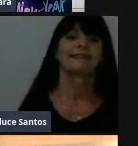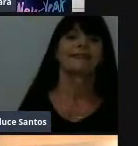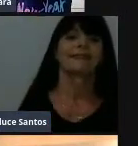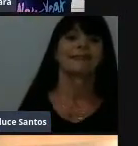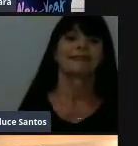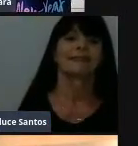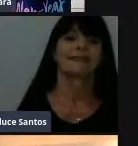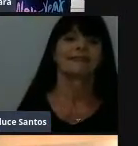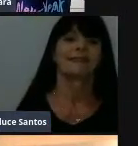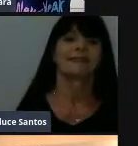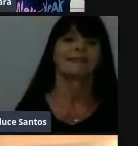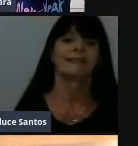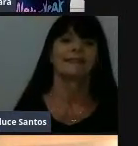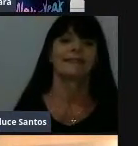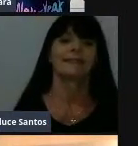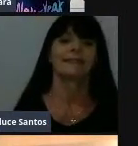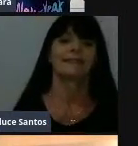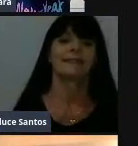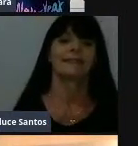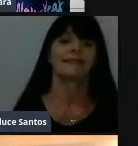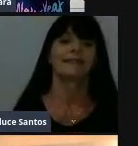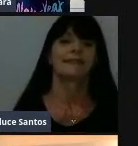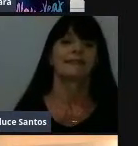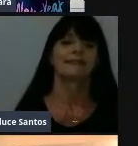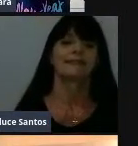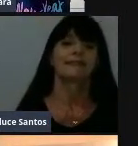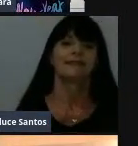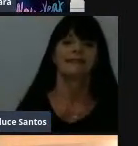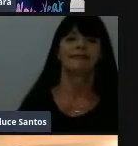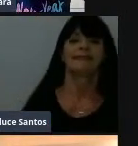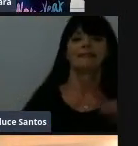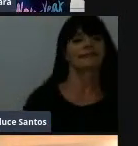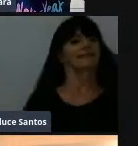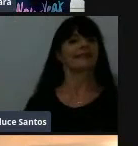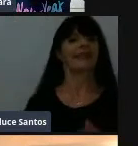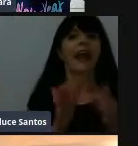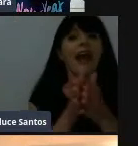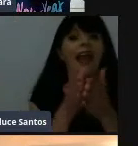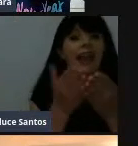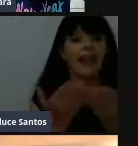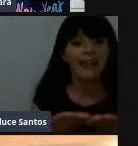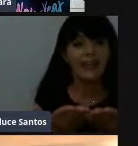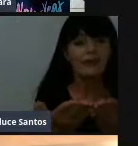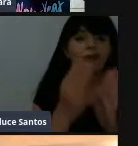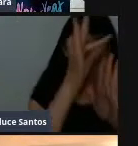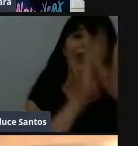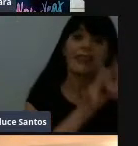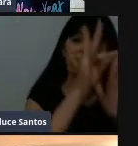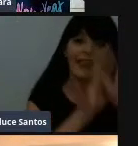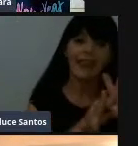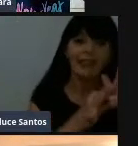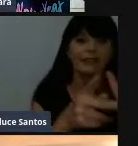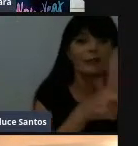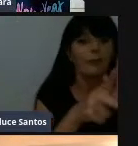Livro Deixa Eu Te Contar. Com produções textuais dos alunos.